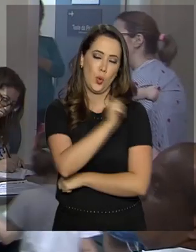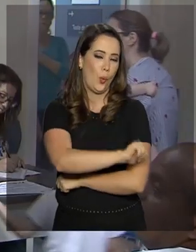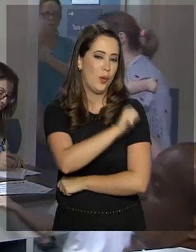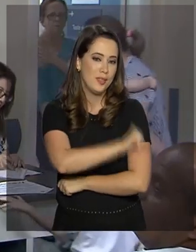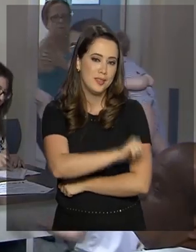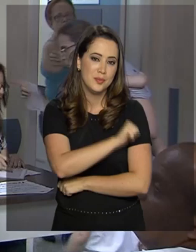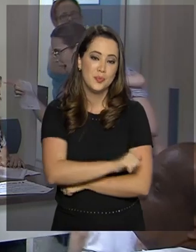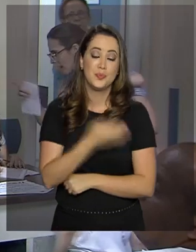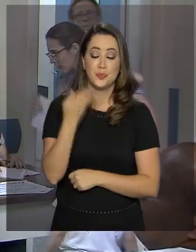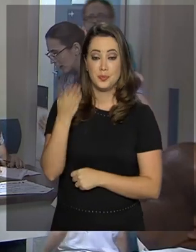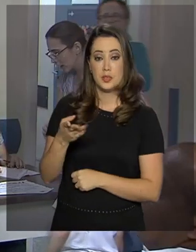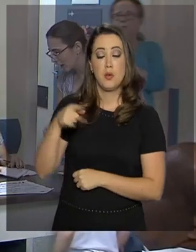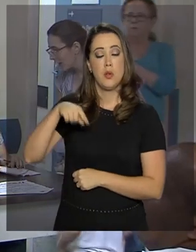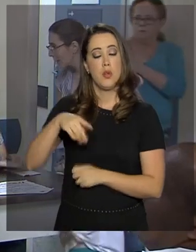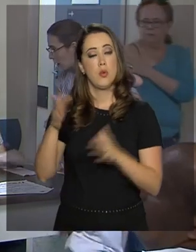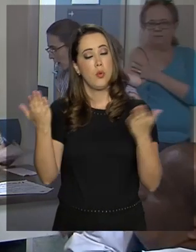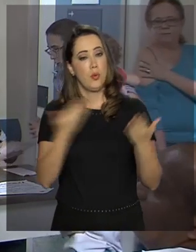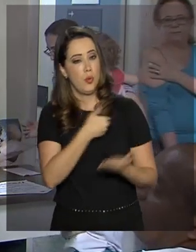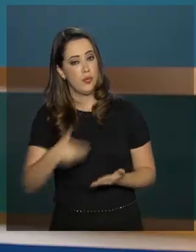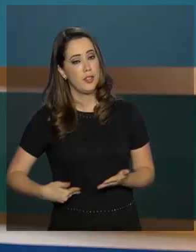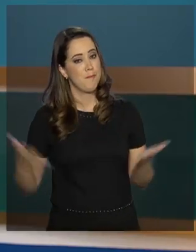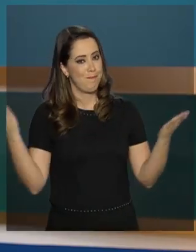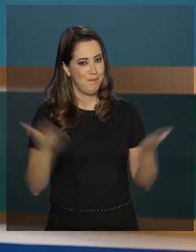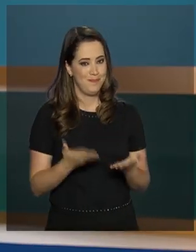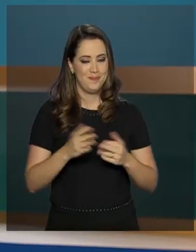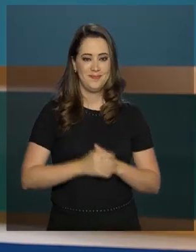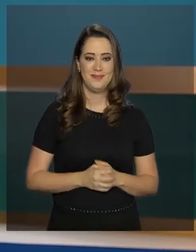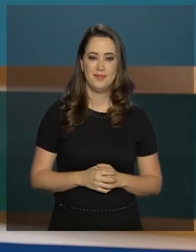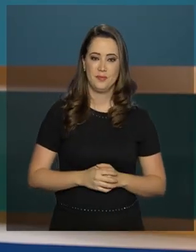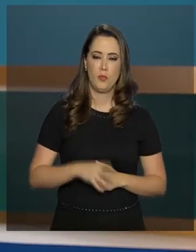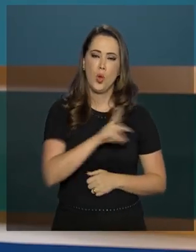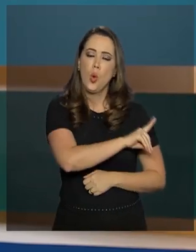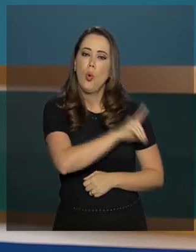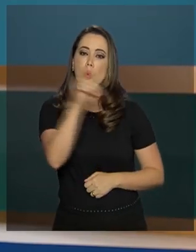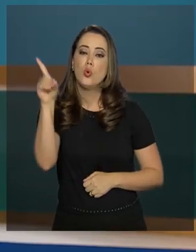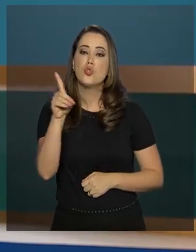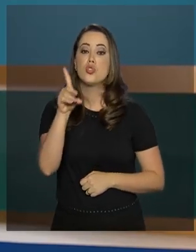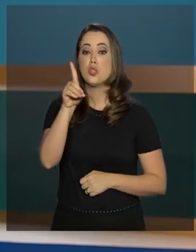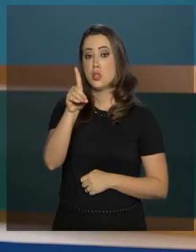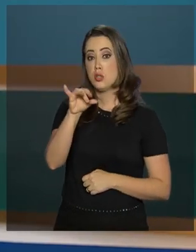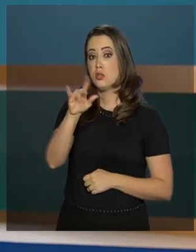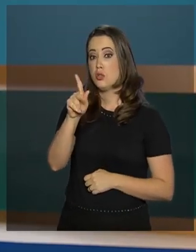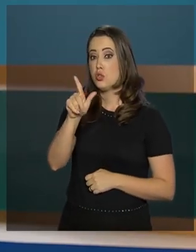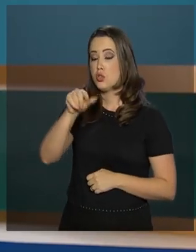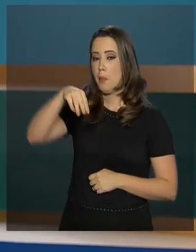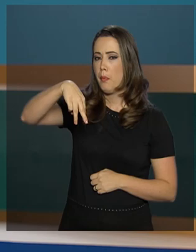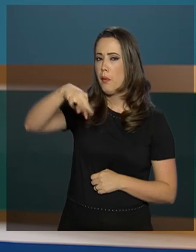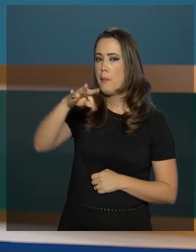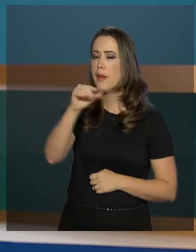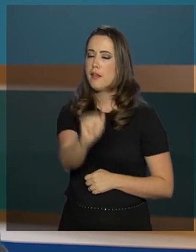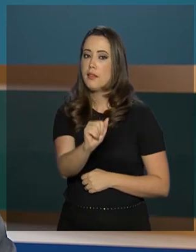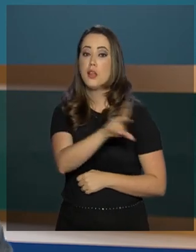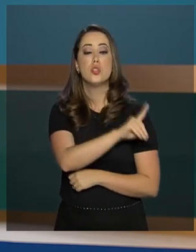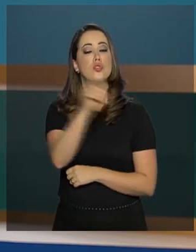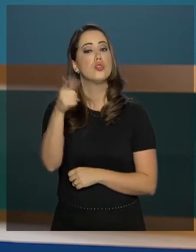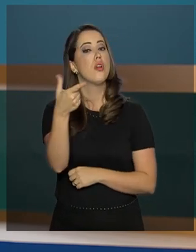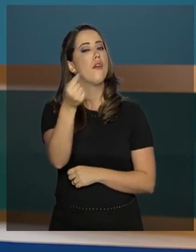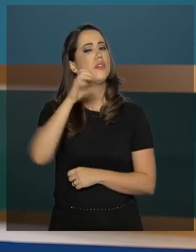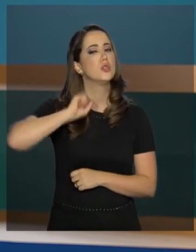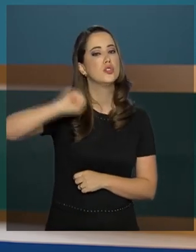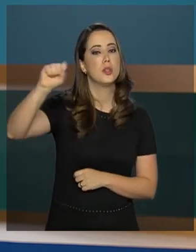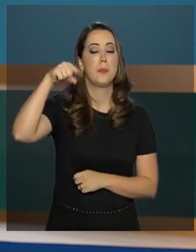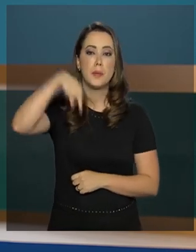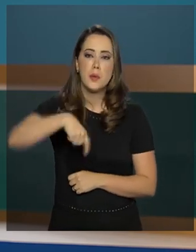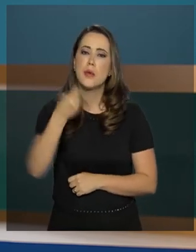Janeiro, Marcelo Castilho para o Governo Agora. O Dia do Diplomata, que é 20 de abril, foi celebrado nesta sexta